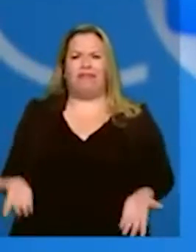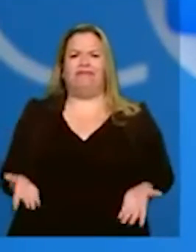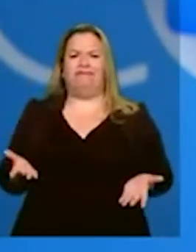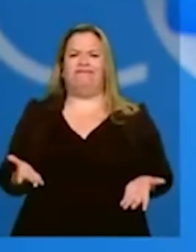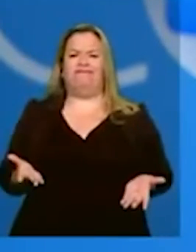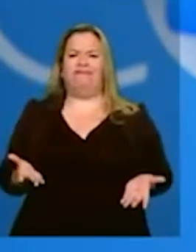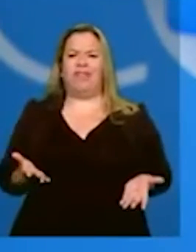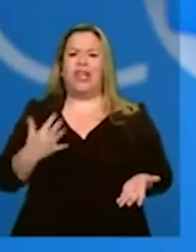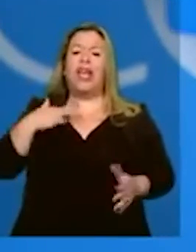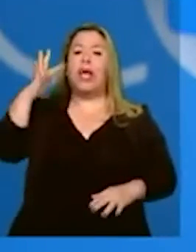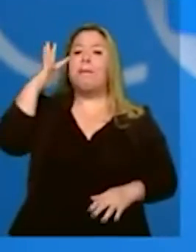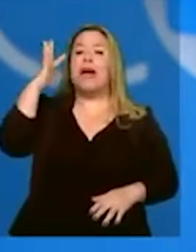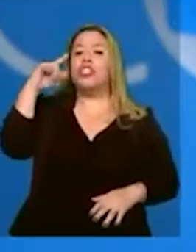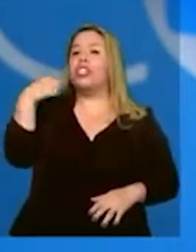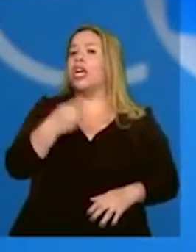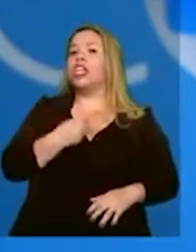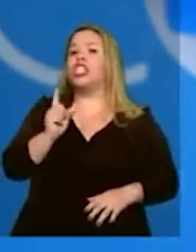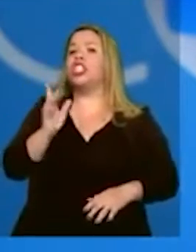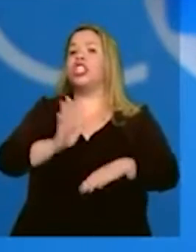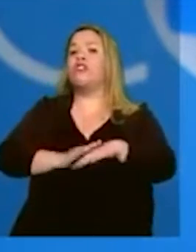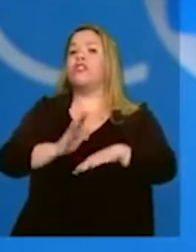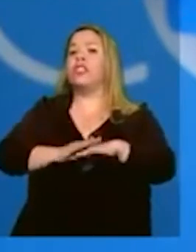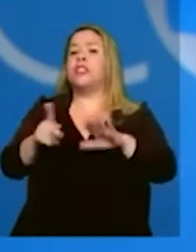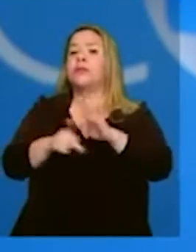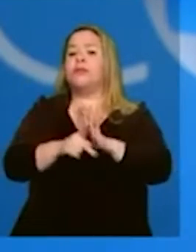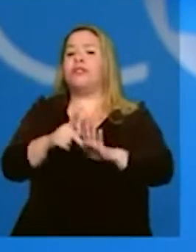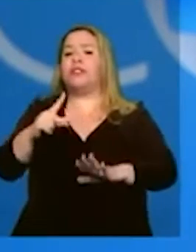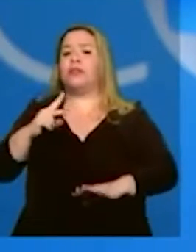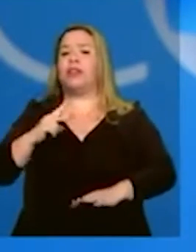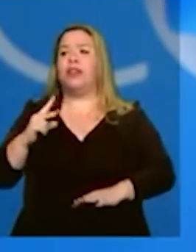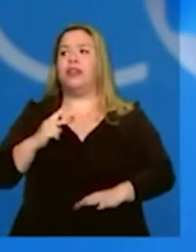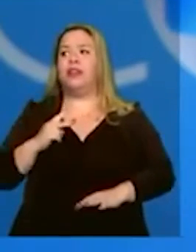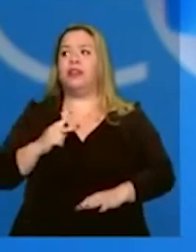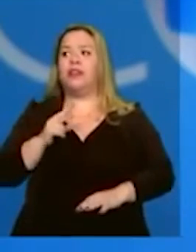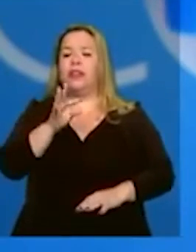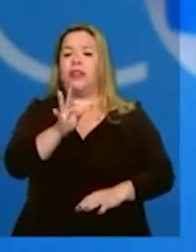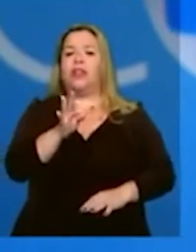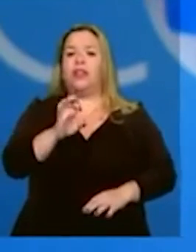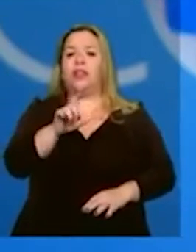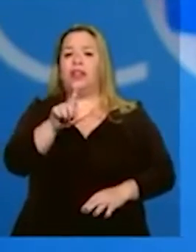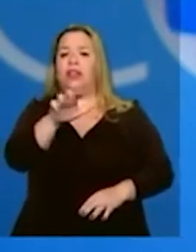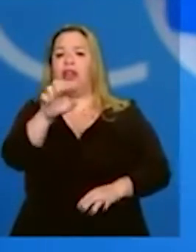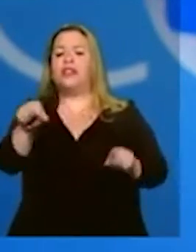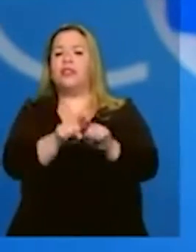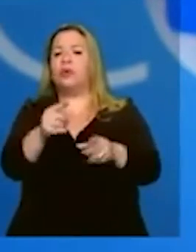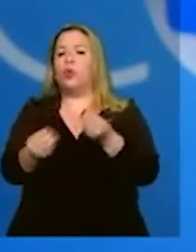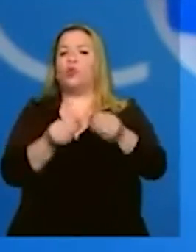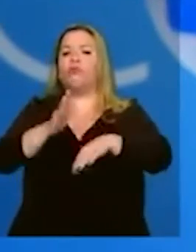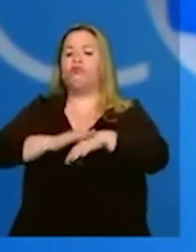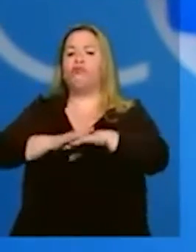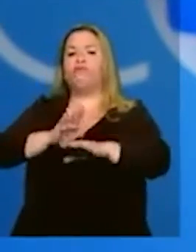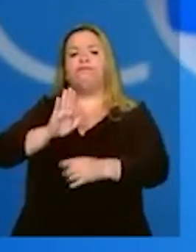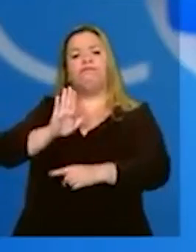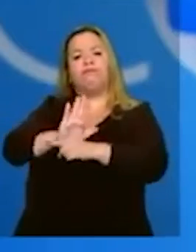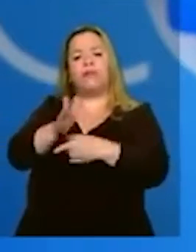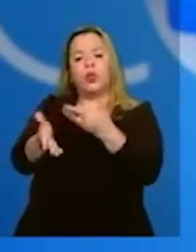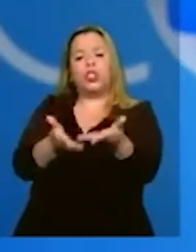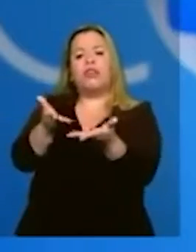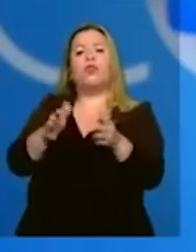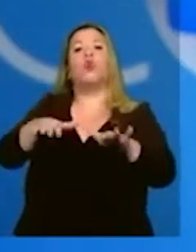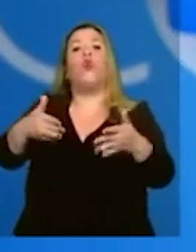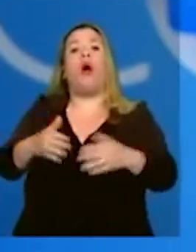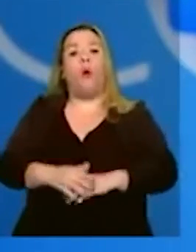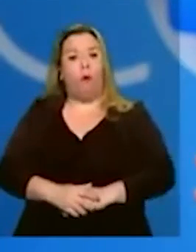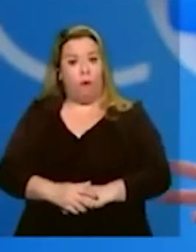feito a privatização das teles ou a concessão dos aeroportos. Que tipo de prestação de serviço nós